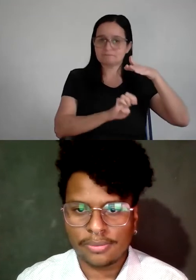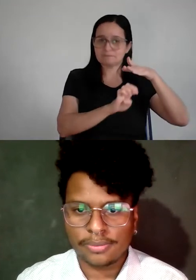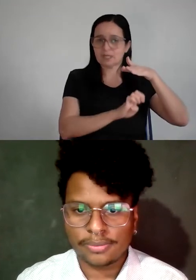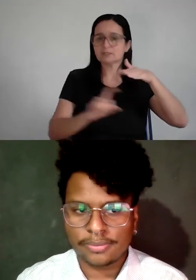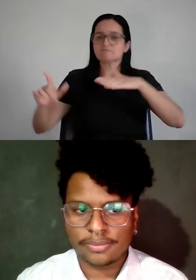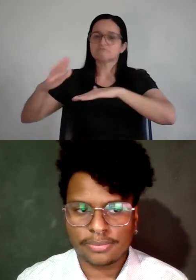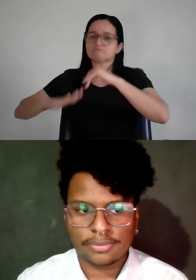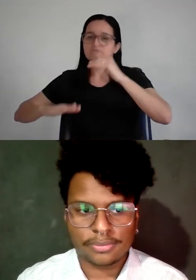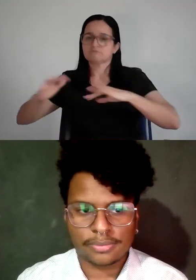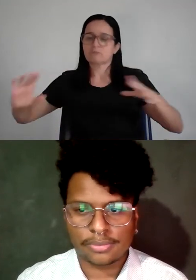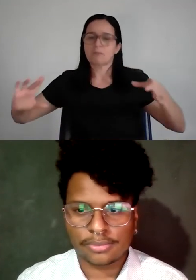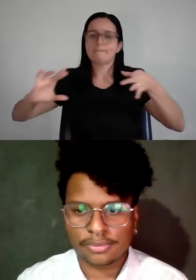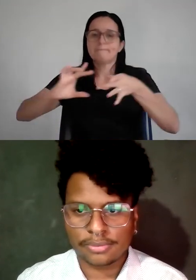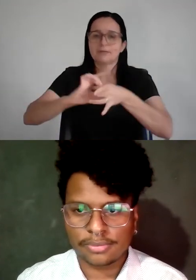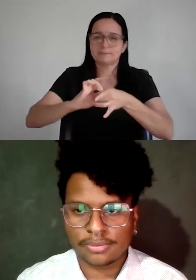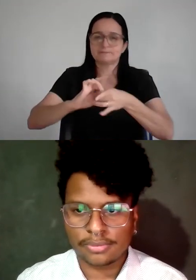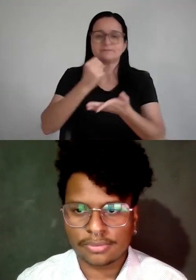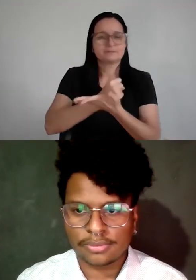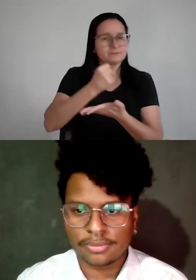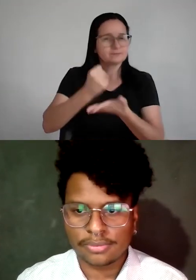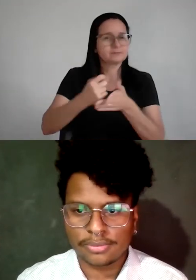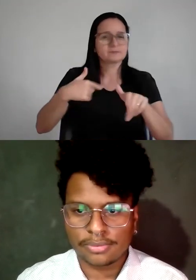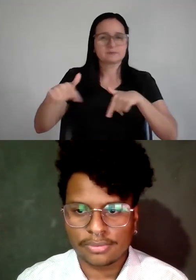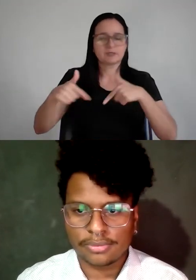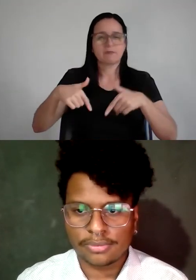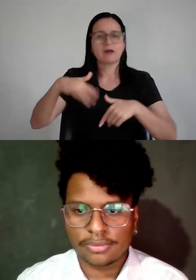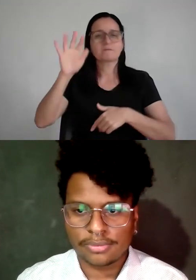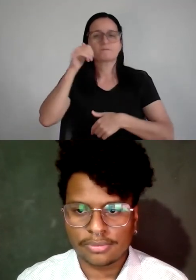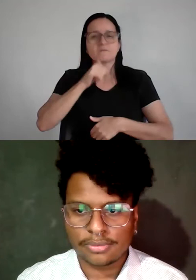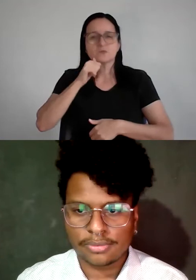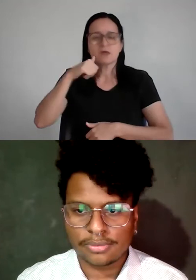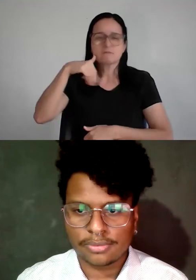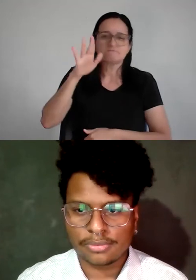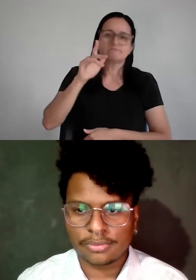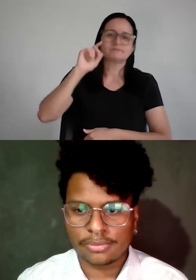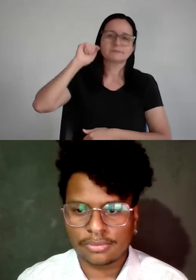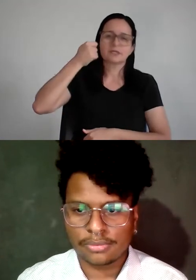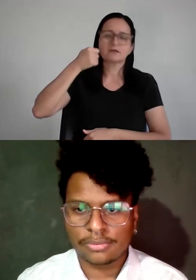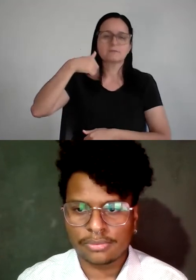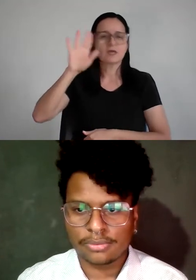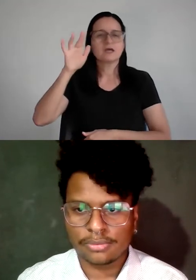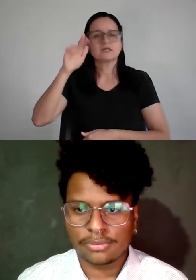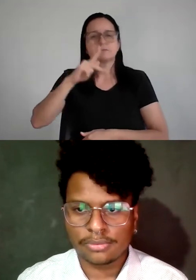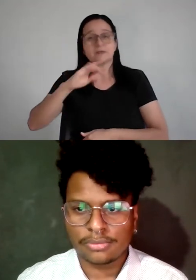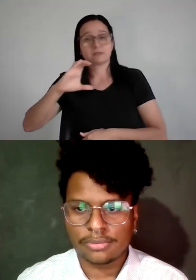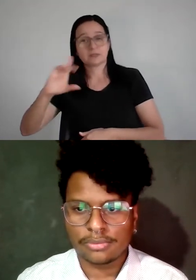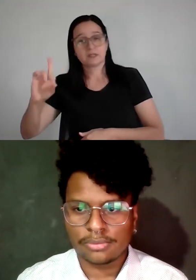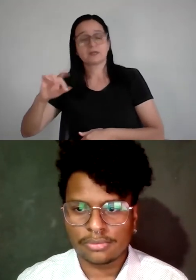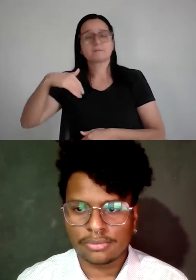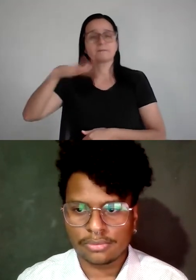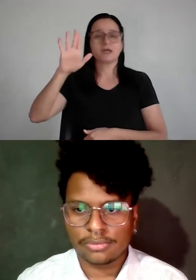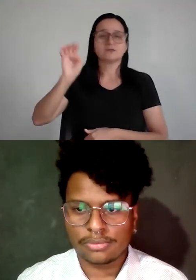diversos. Para as empresas contratarem para a sua força de trabalho, mais mulheres, mais negros, mais pessoas com deficiência, mais população LGBTQIA+,